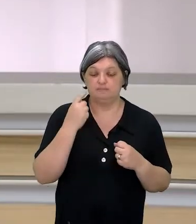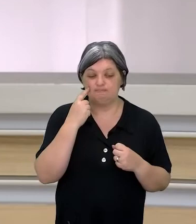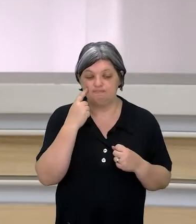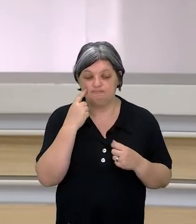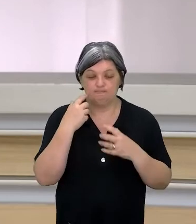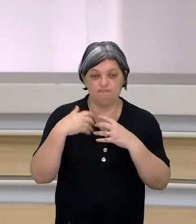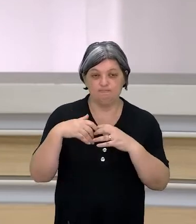principalmente,